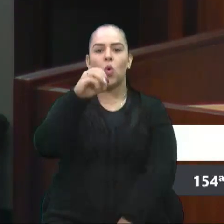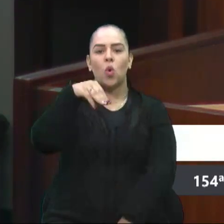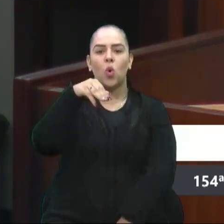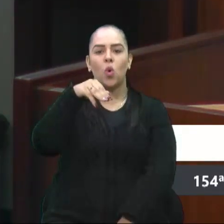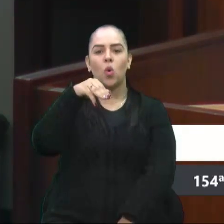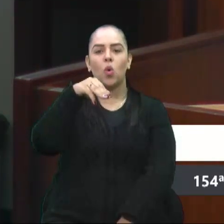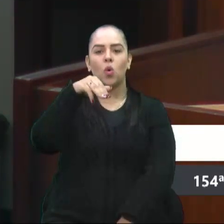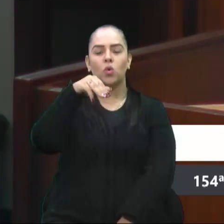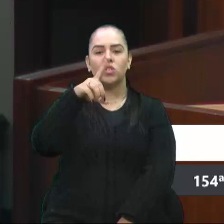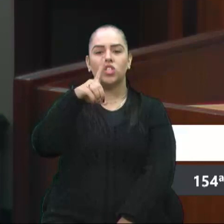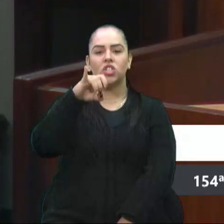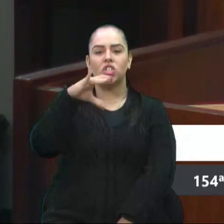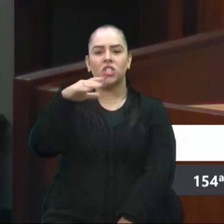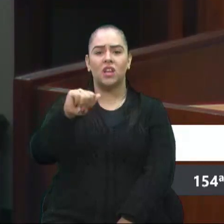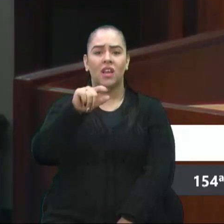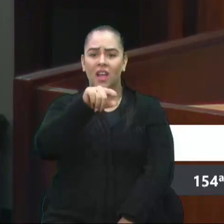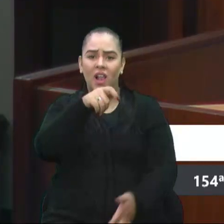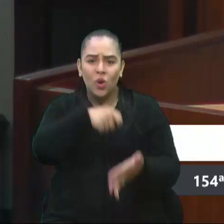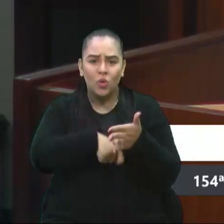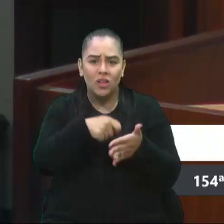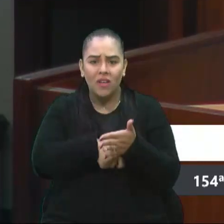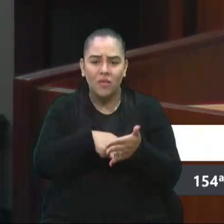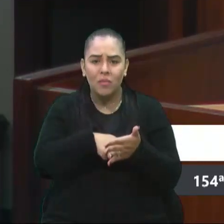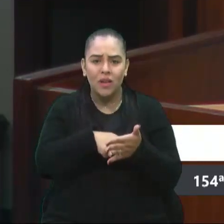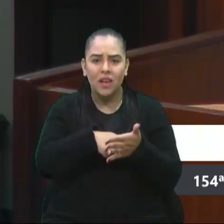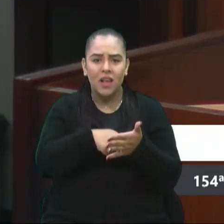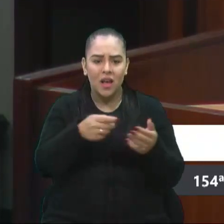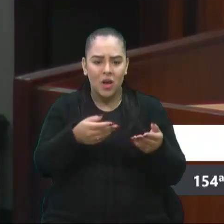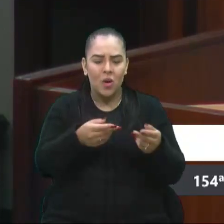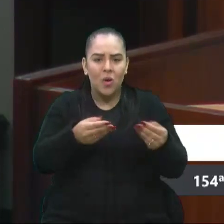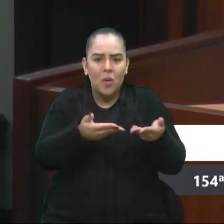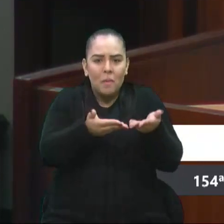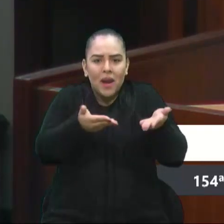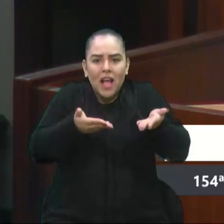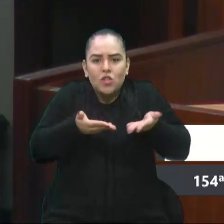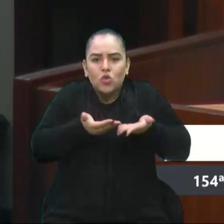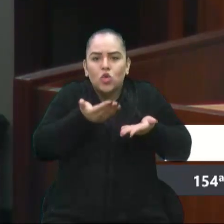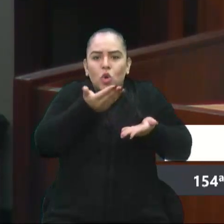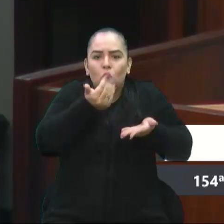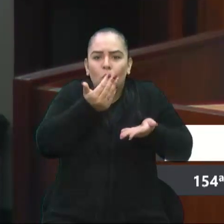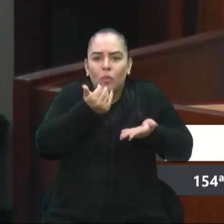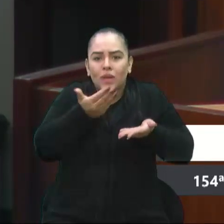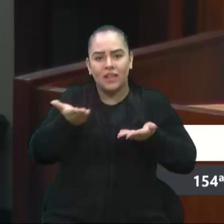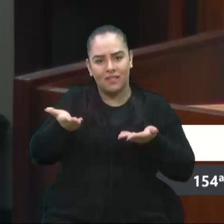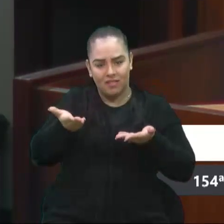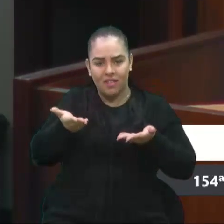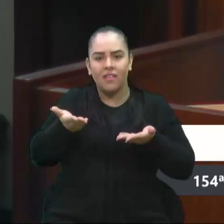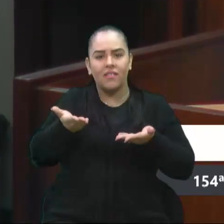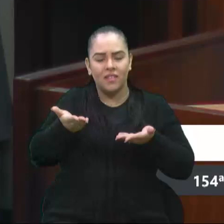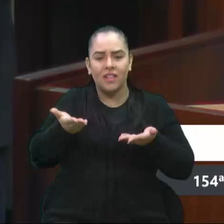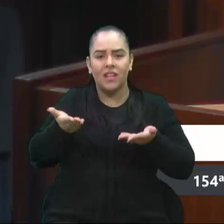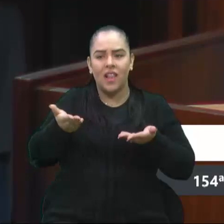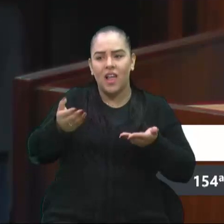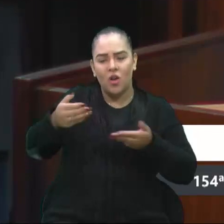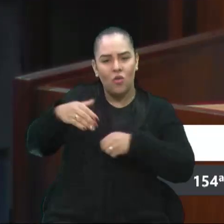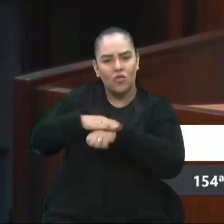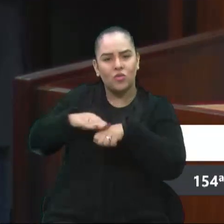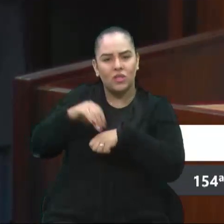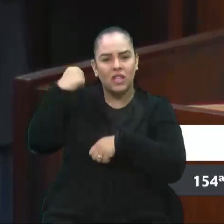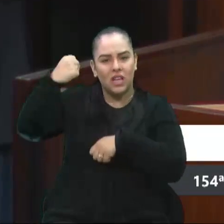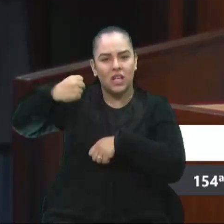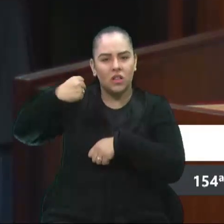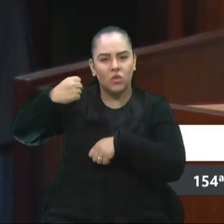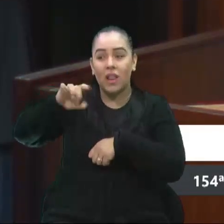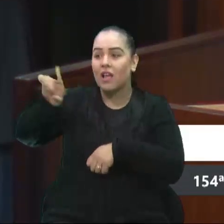Poxa, ela lutava por um simples prato de comida. Ela tinha um projeto que ela falou com o senador, o vereador, o